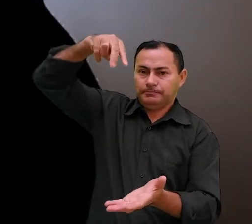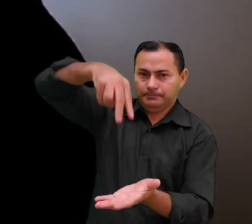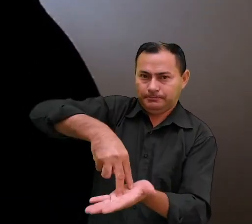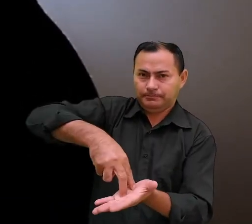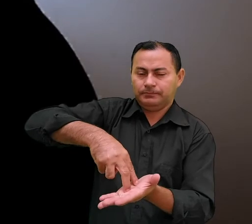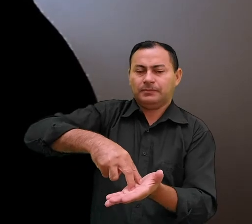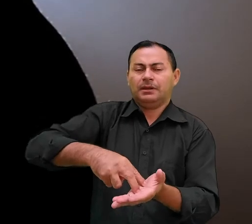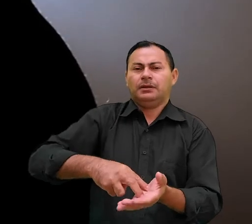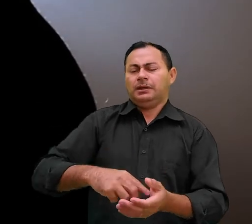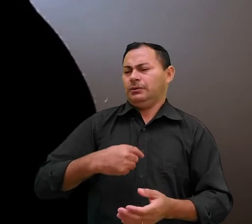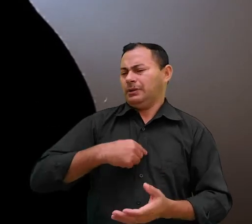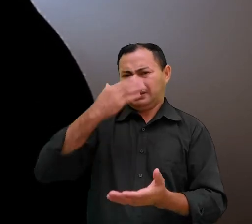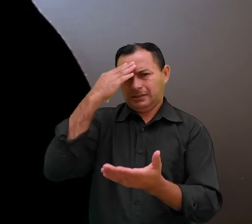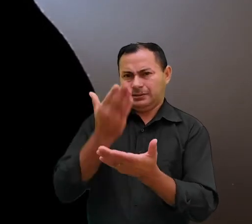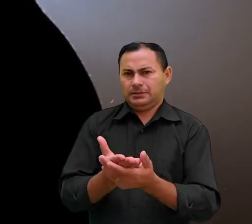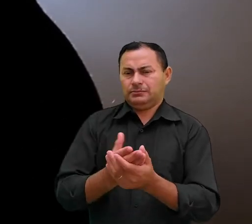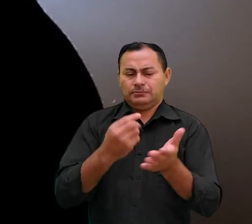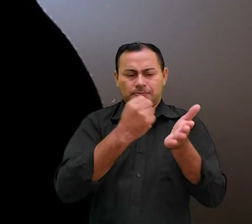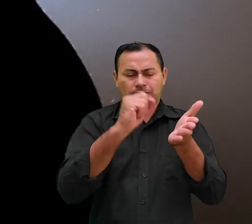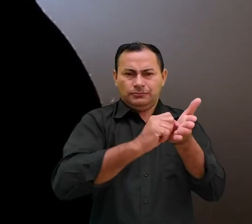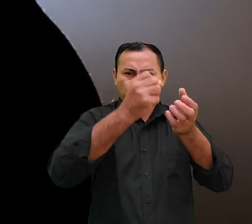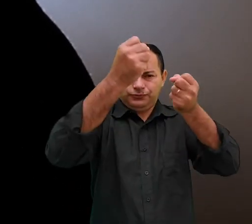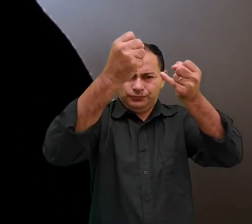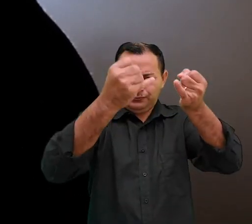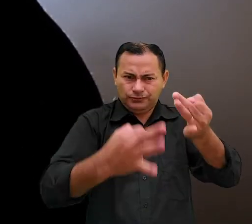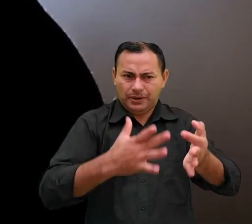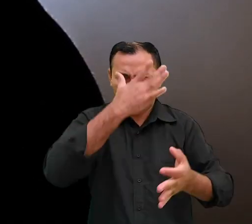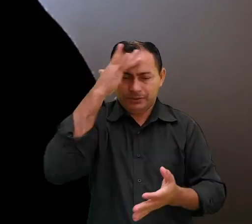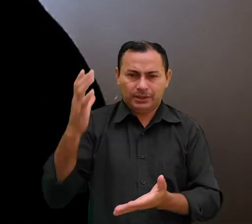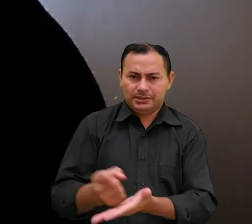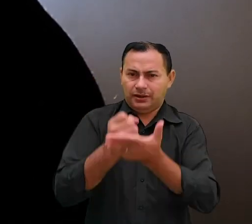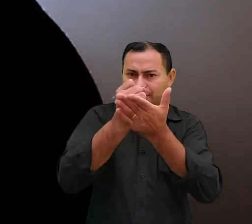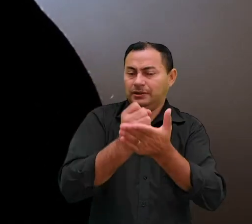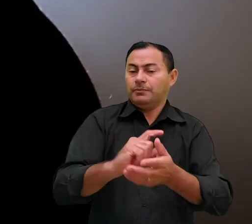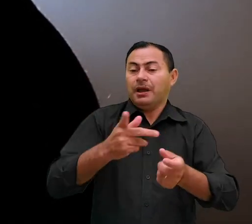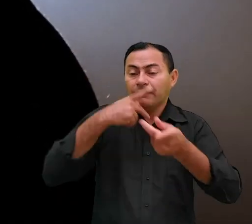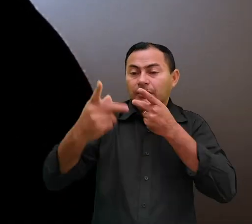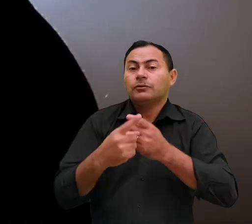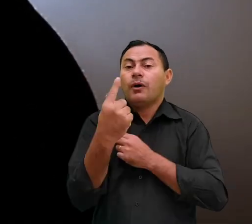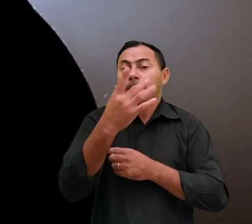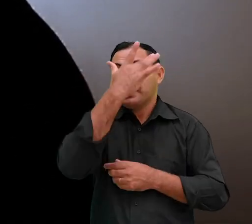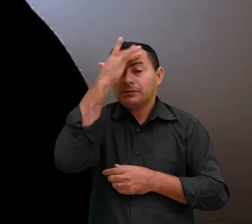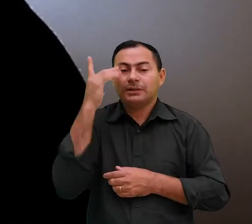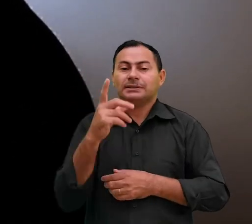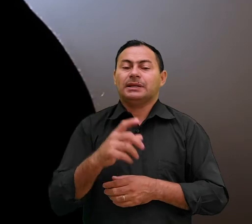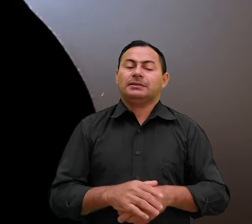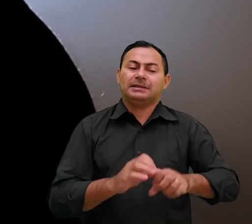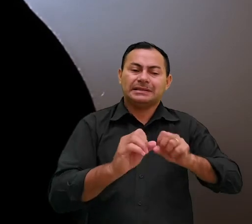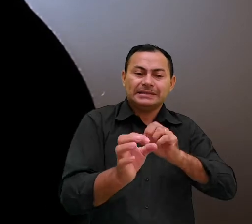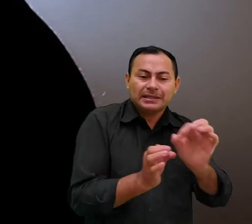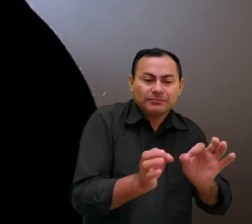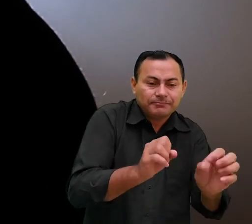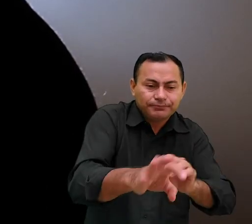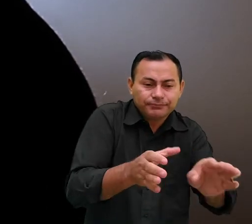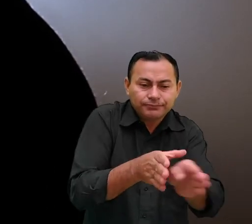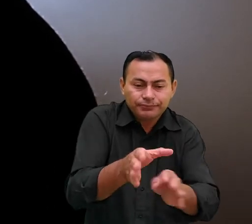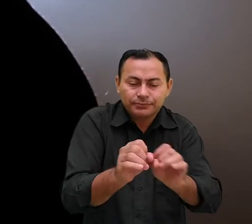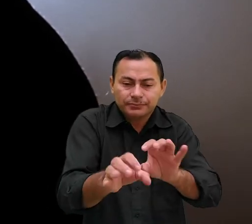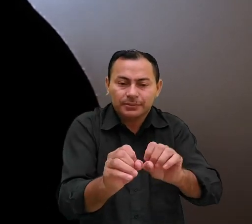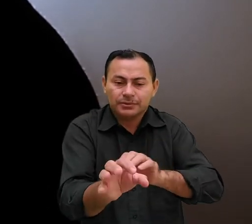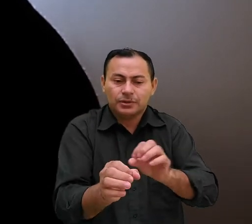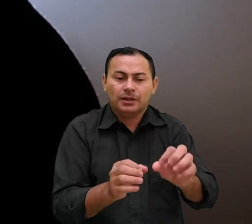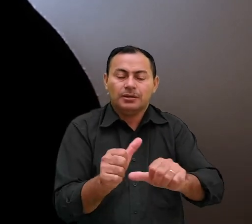participante eu não creio que ele esteja descrevendo a pessoa salva ele está falando de uma pessoa que está sendo trabalhada